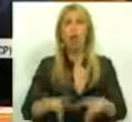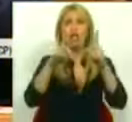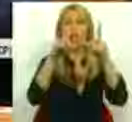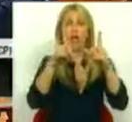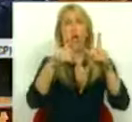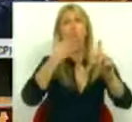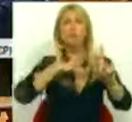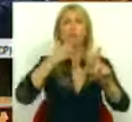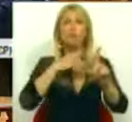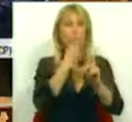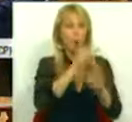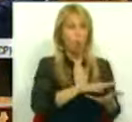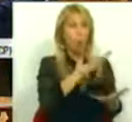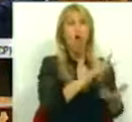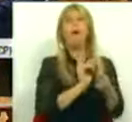essas despesas.